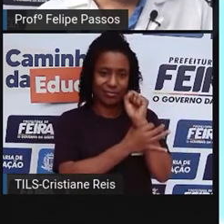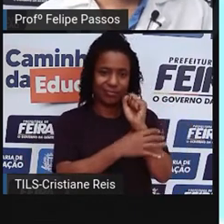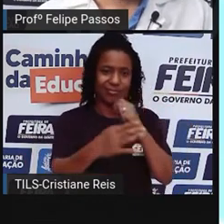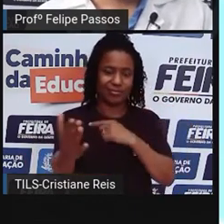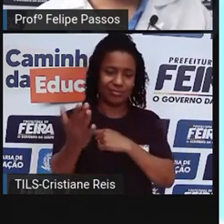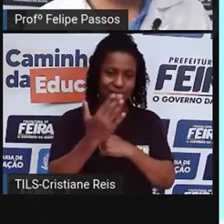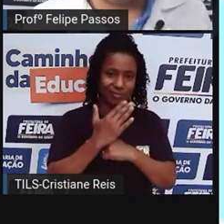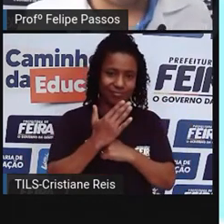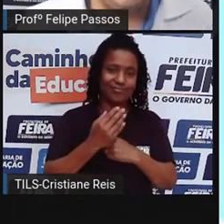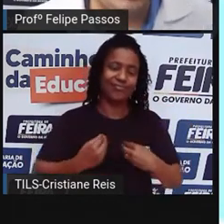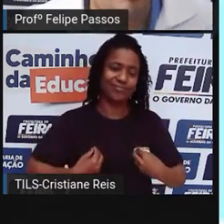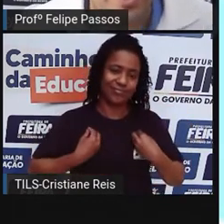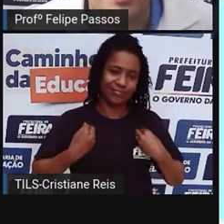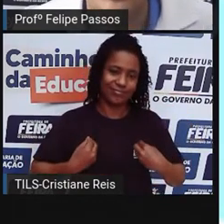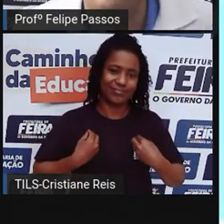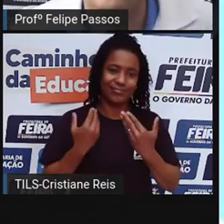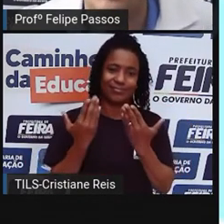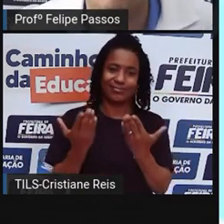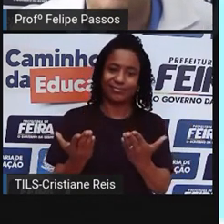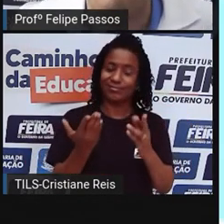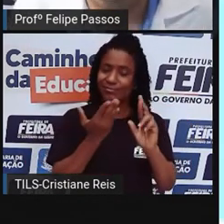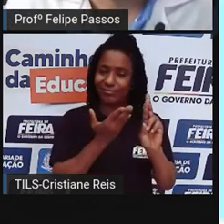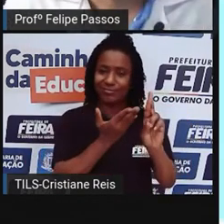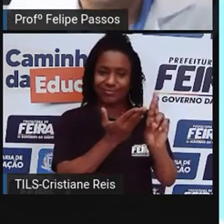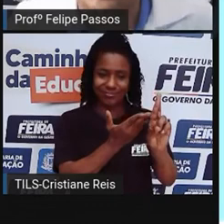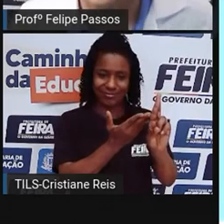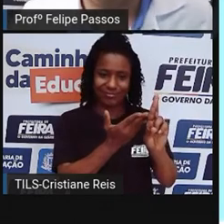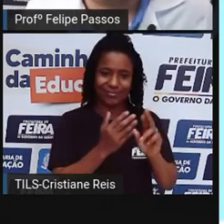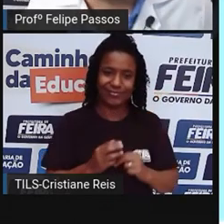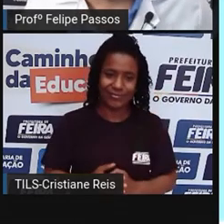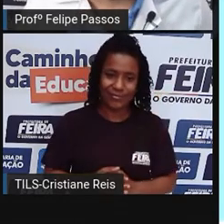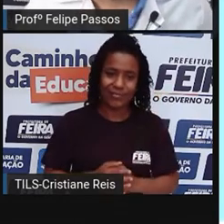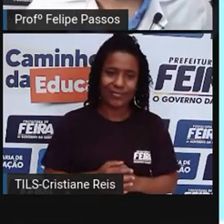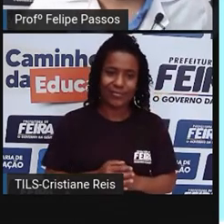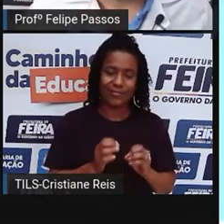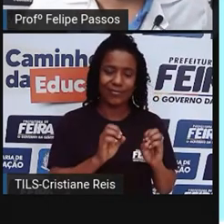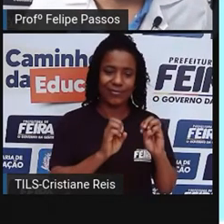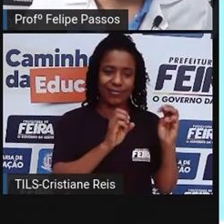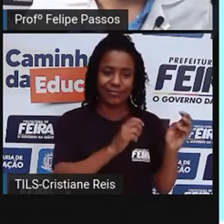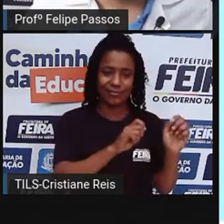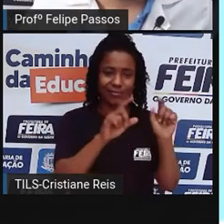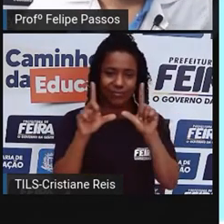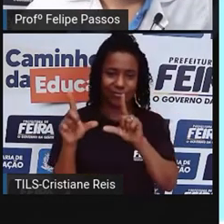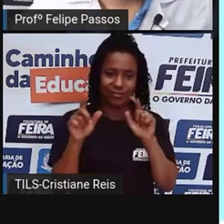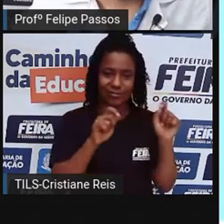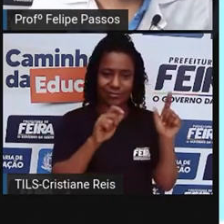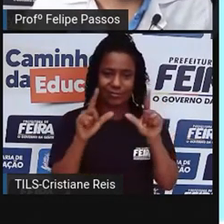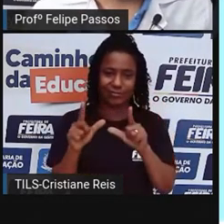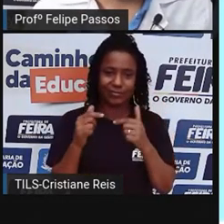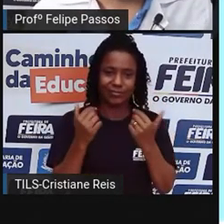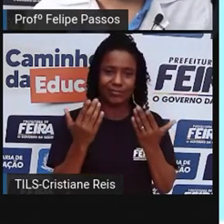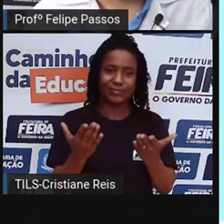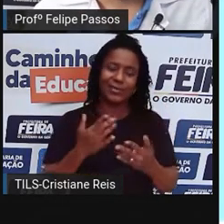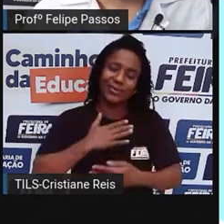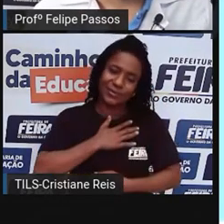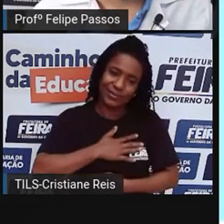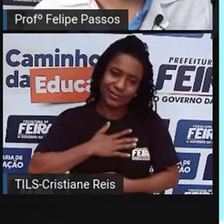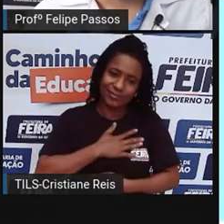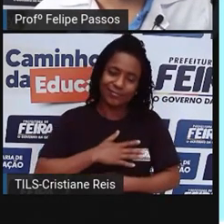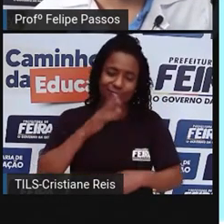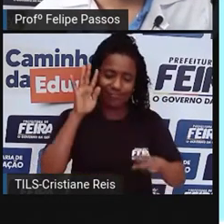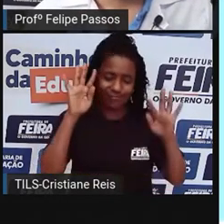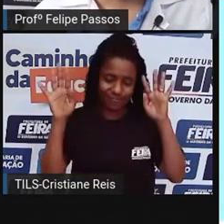E, para finalizar aqui as referências que eu usei para produzir esse conteúdo para vocês, certo? Espero que vocês reflitam,